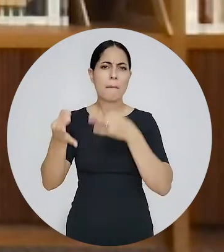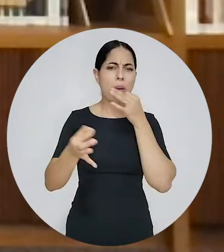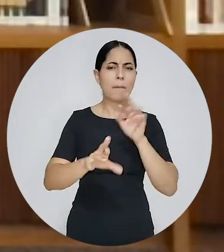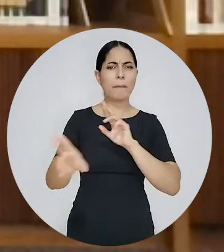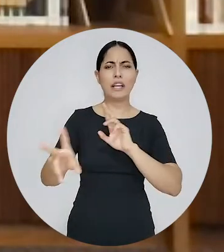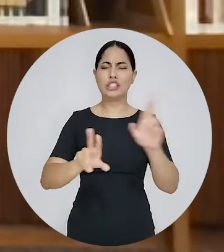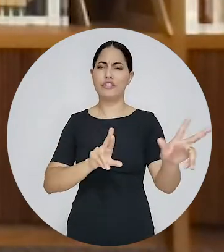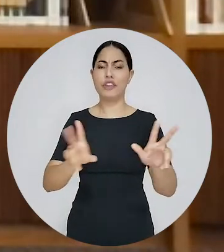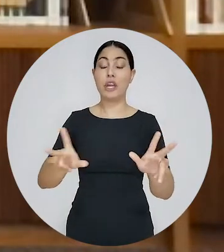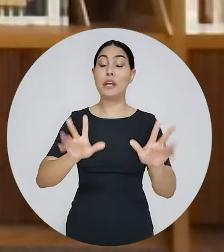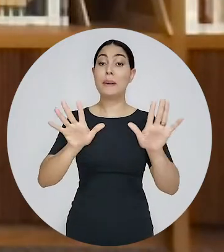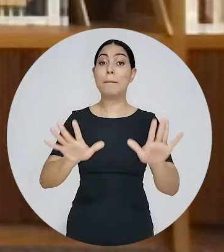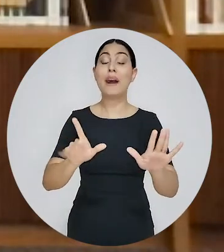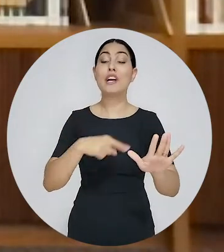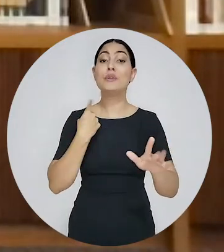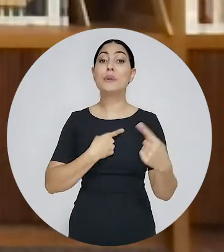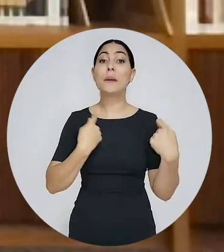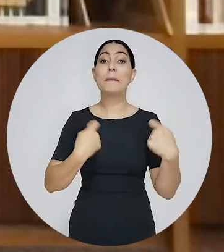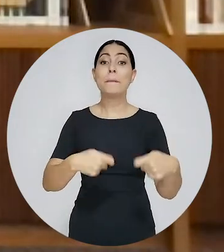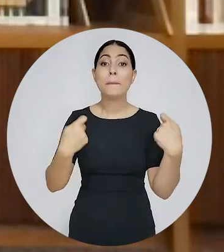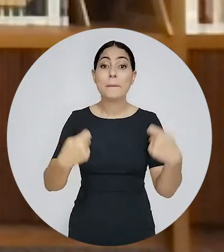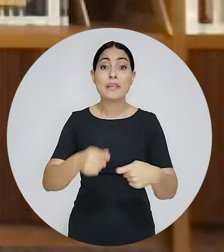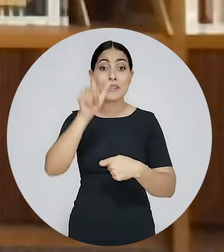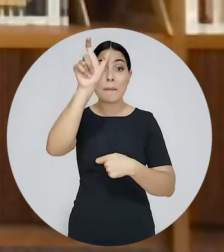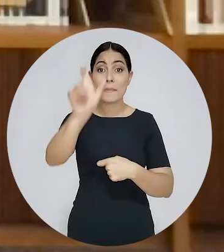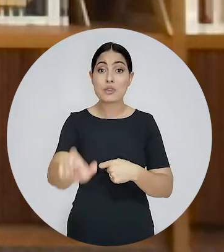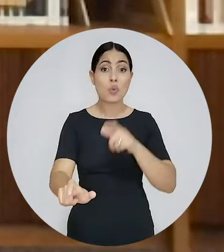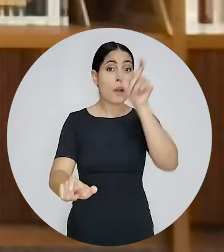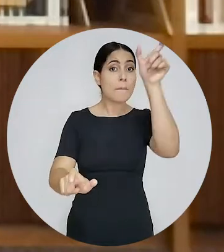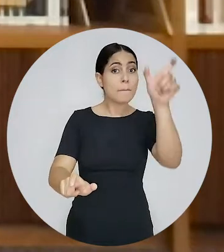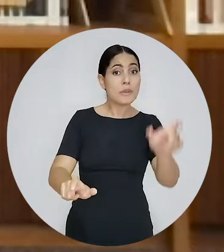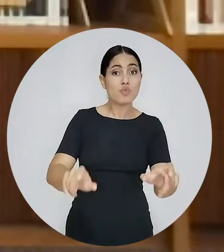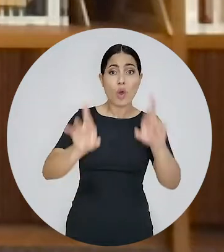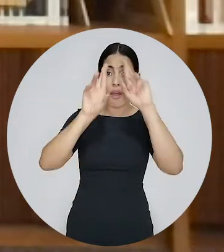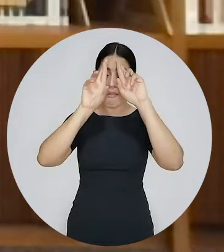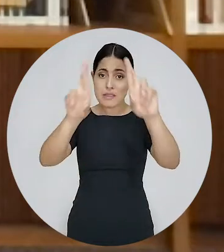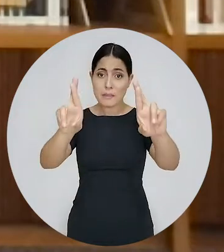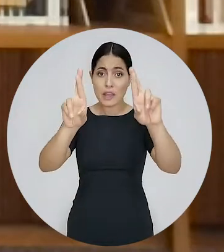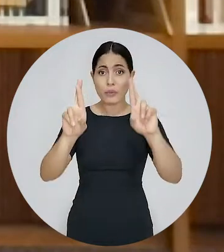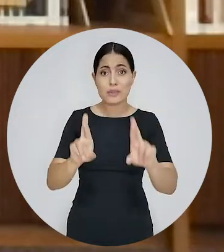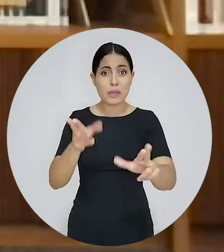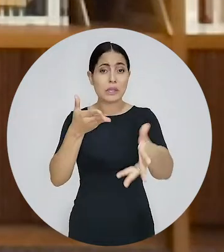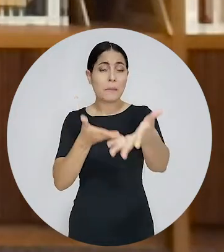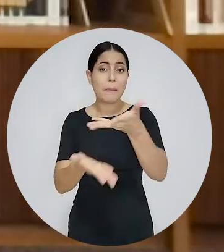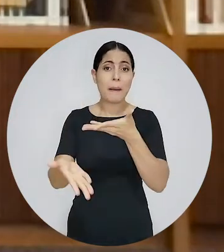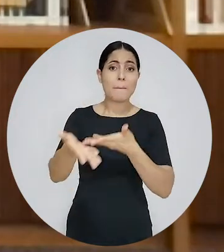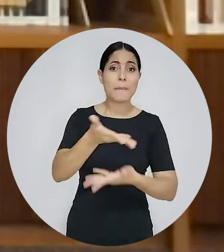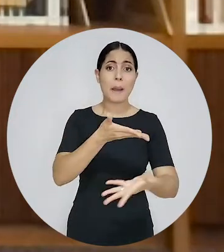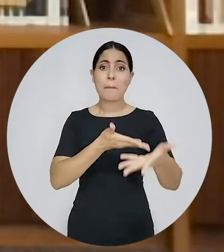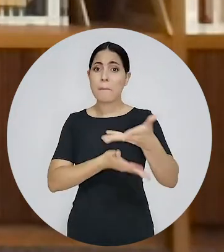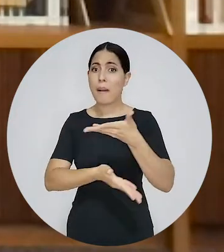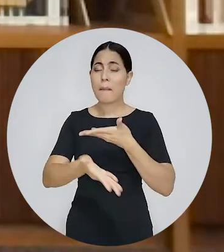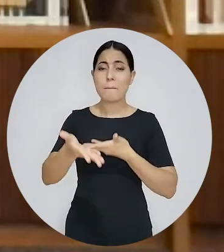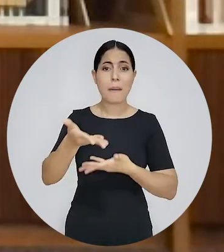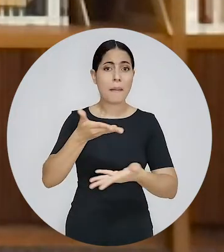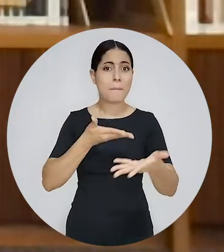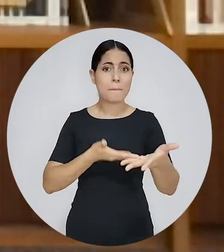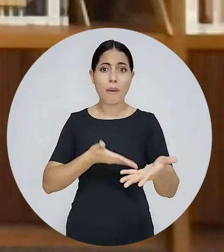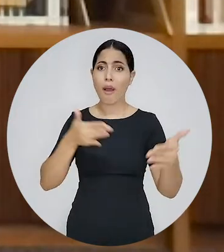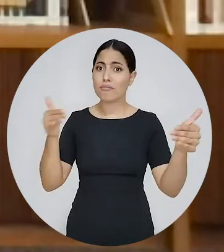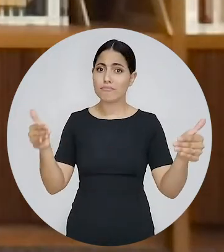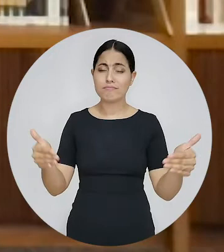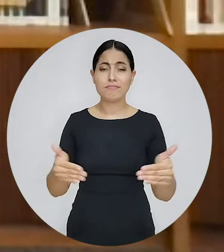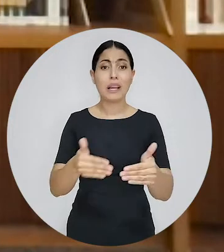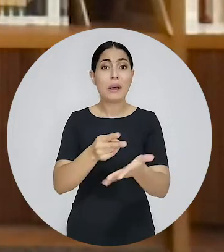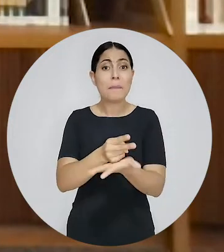civilizado é a capacidade de tratar todas as pessoas com respeito e consideração, mesmo